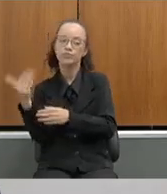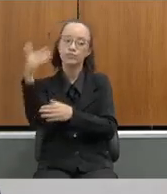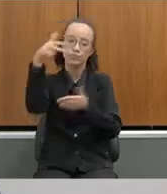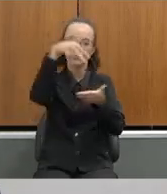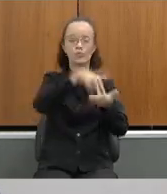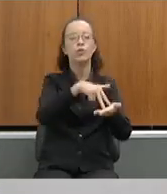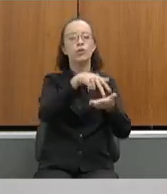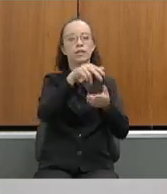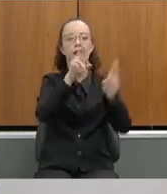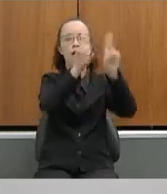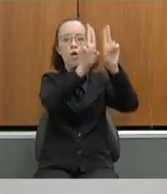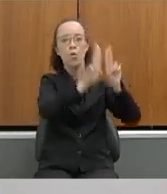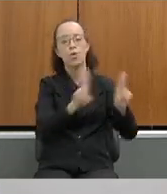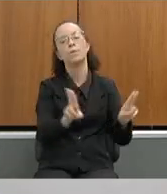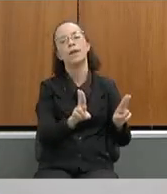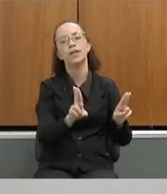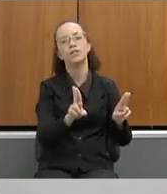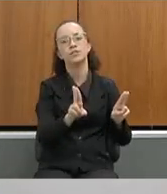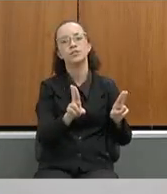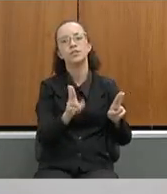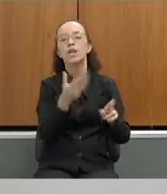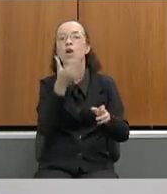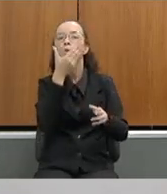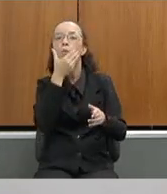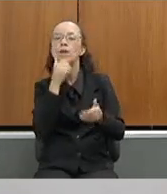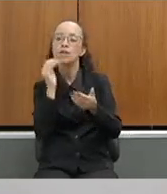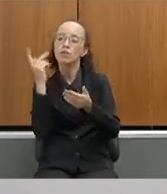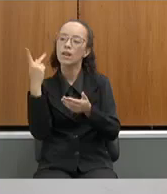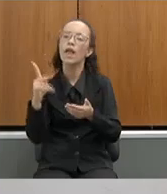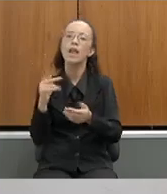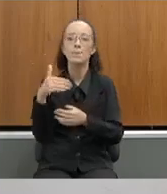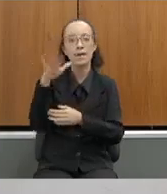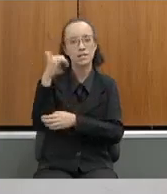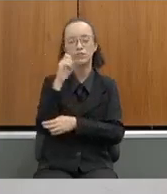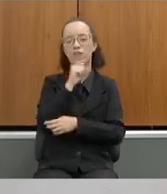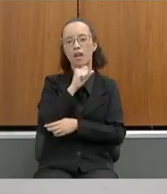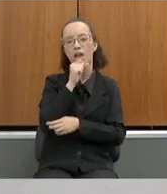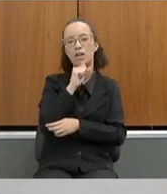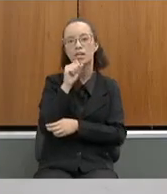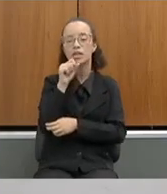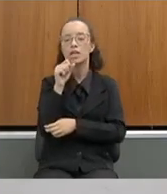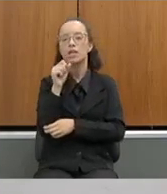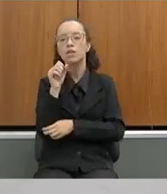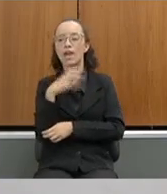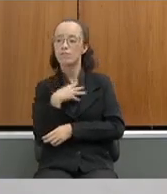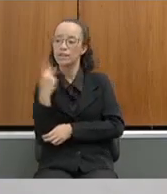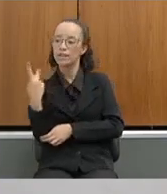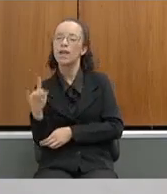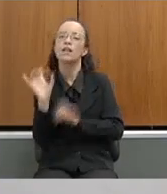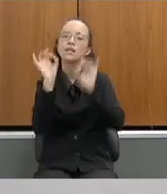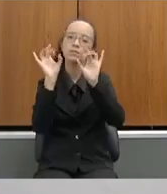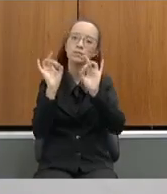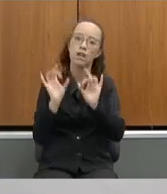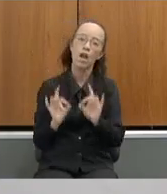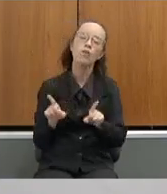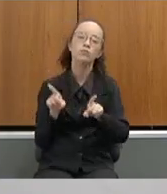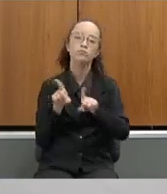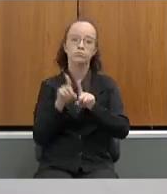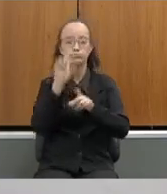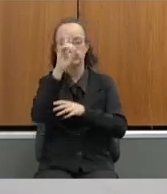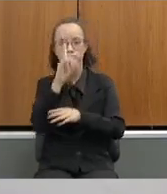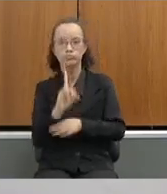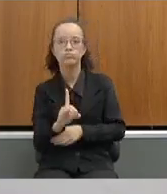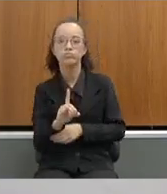para ela, o marido mais velho que ela e uma filha especial que ela tinha para fazer esse atendimento. E mesmo assim, com todos os